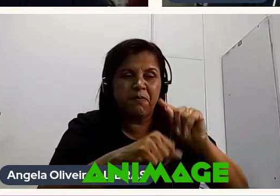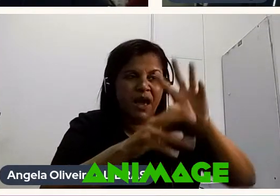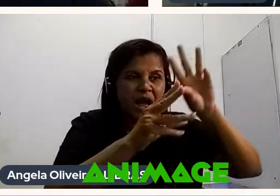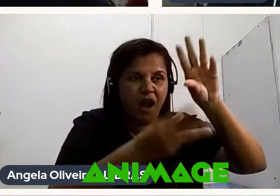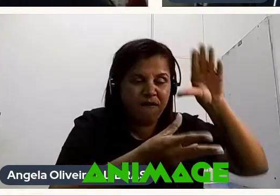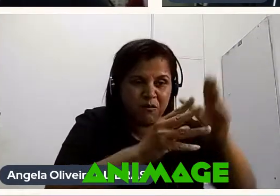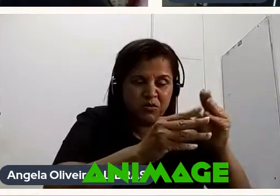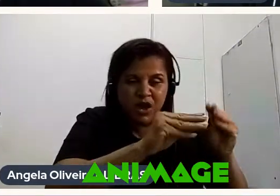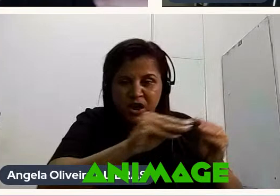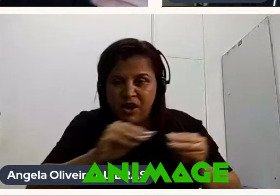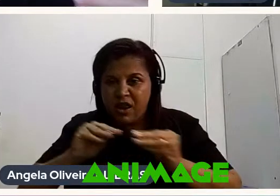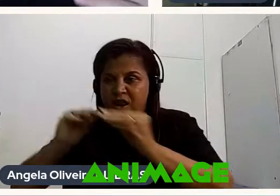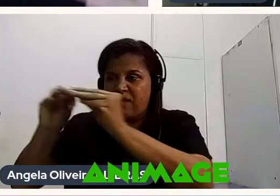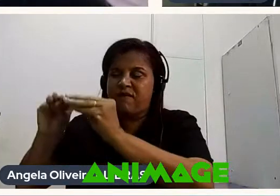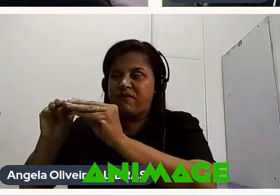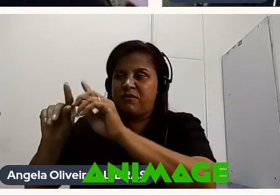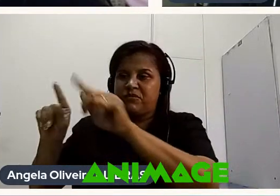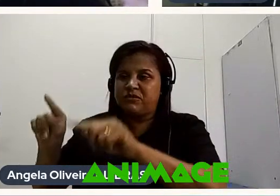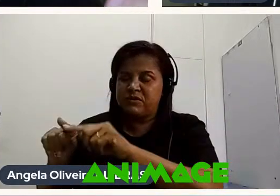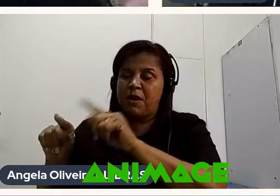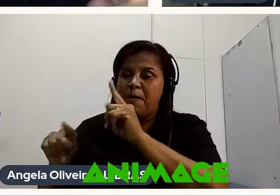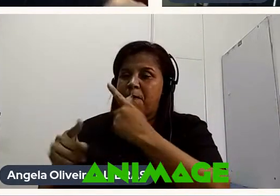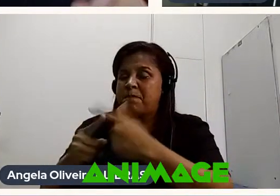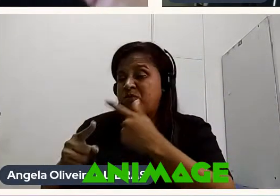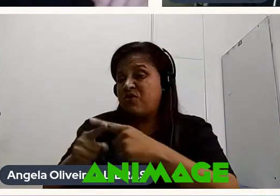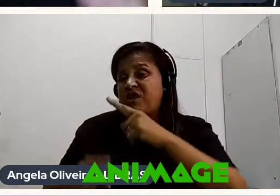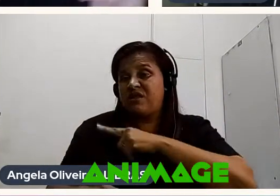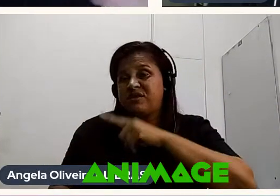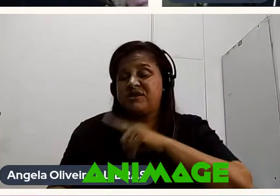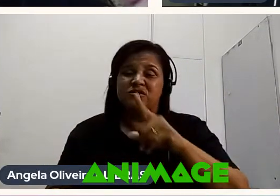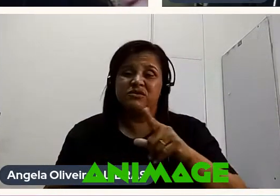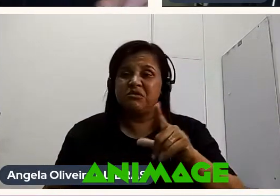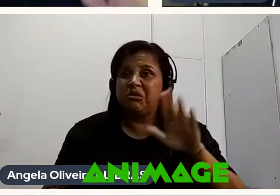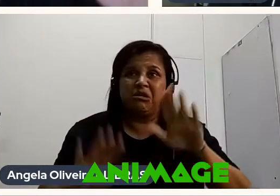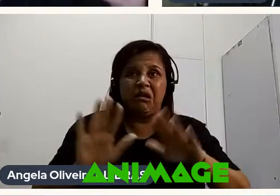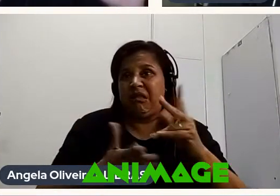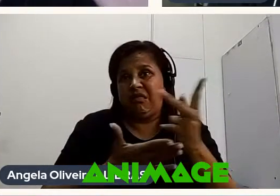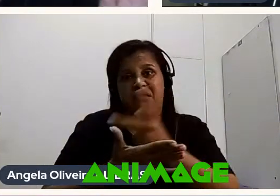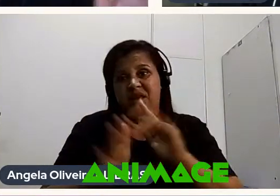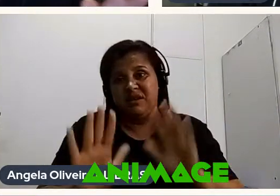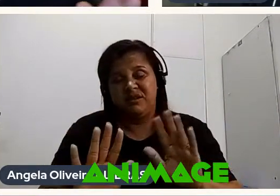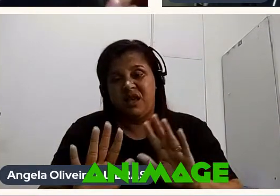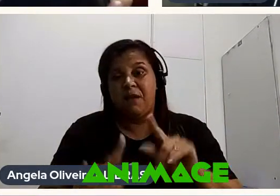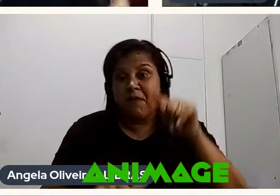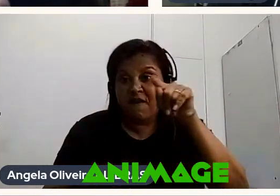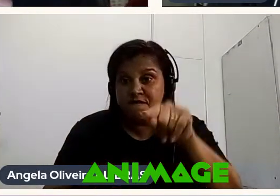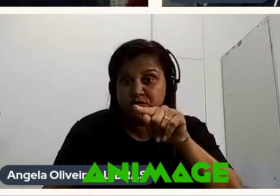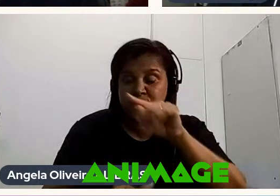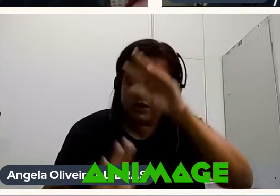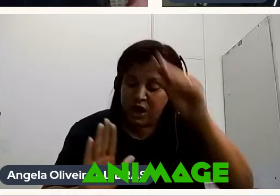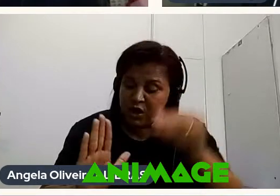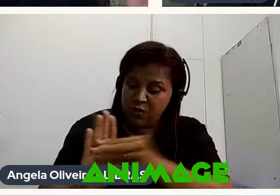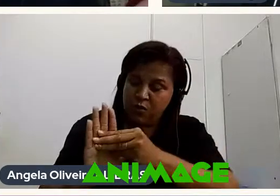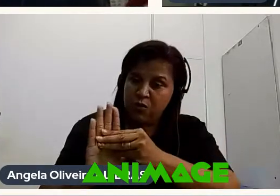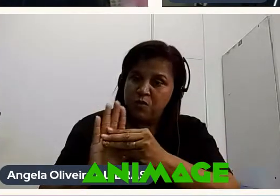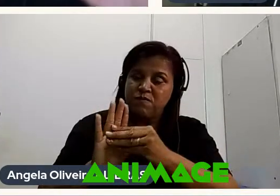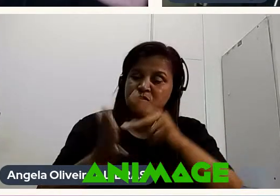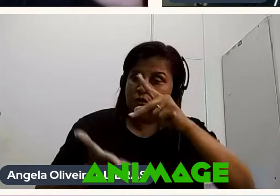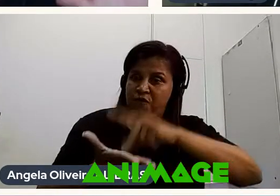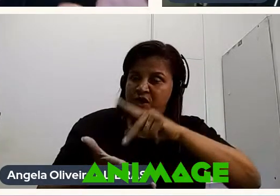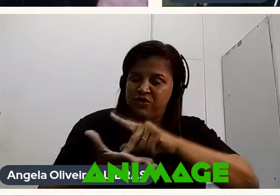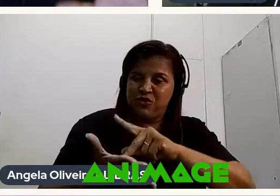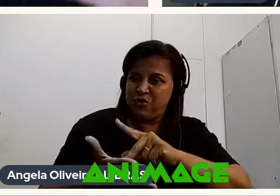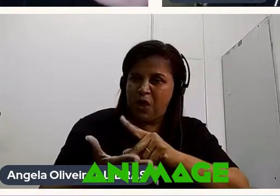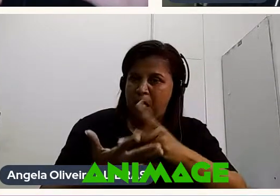cenário Porque o stop motion Tem essa questão também Que não adianta desenhar A hora que você enquadra O mundo real Ele não é igual ao desenho Né